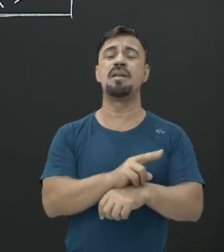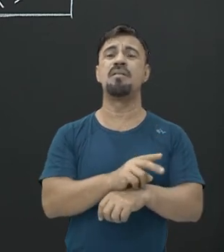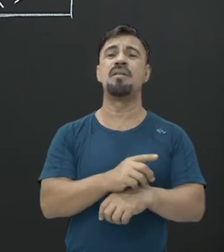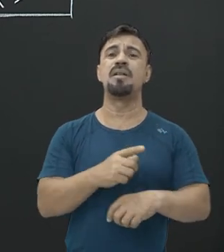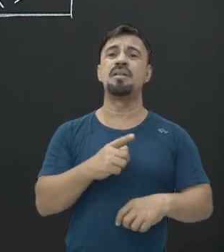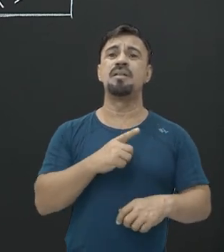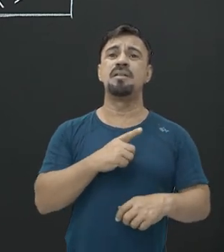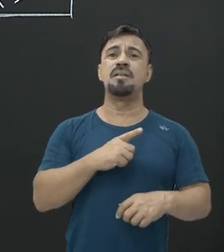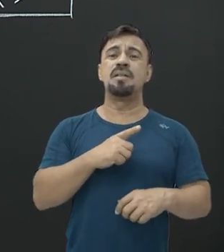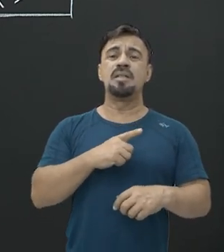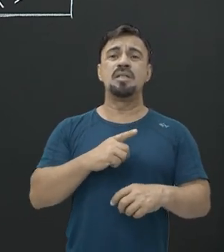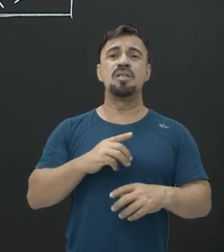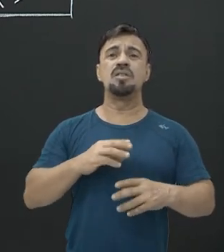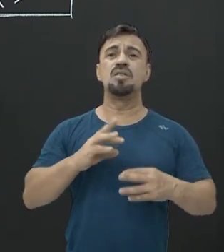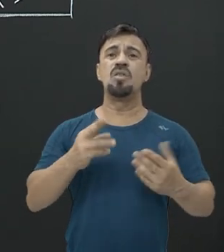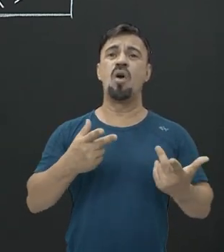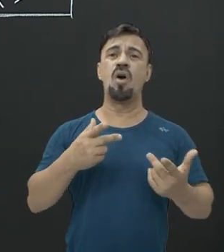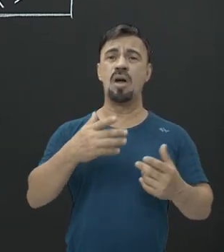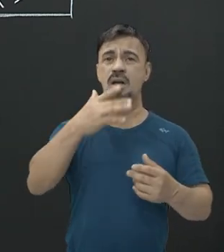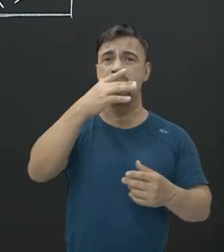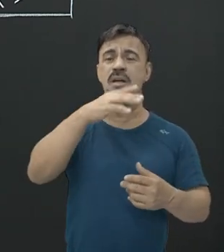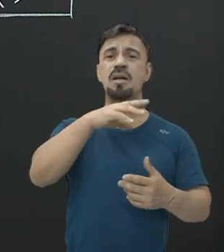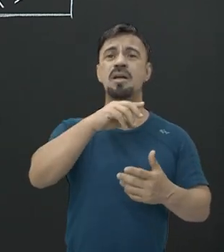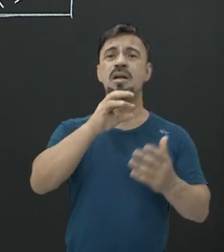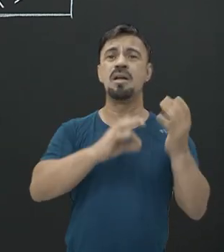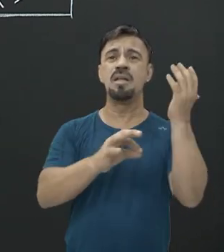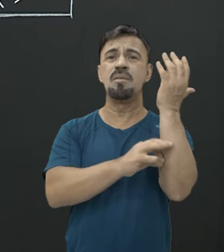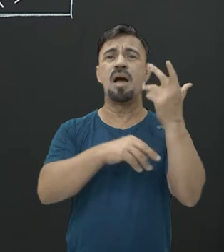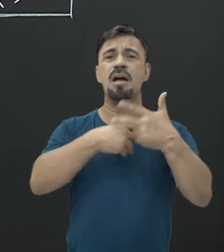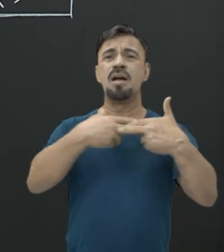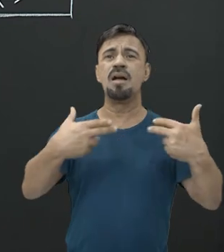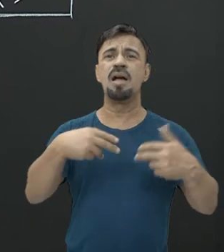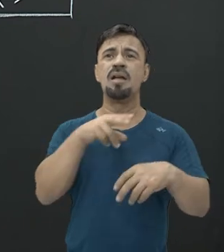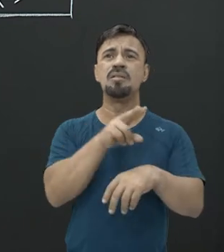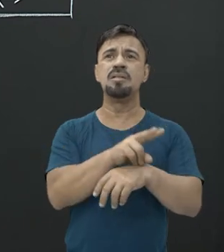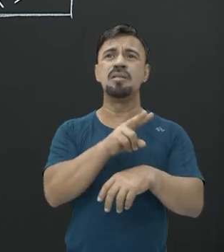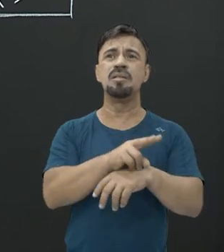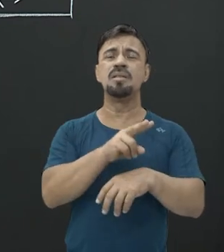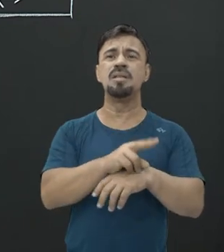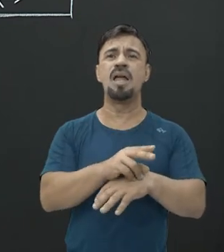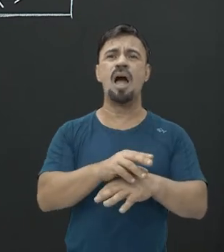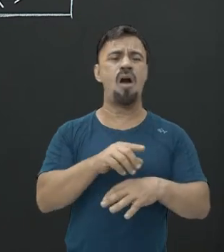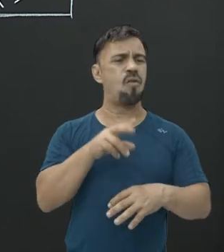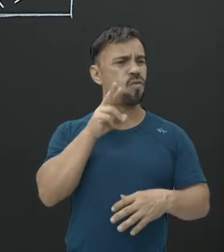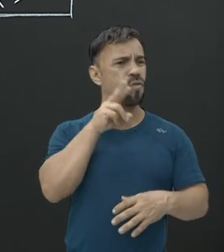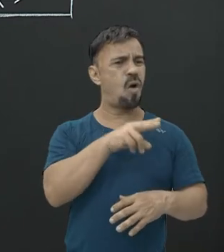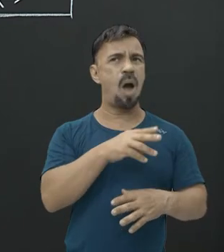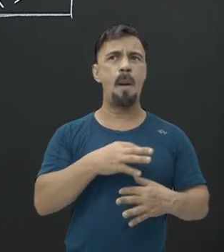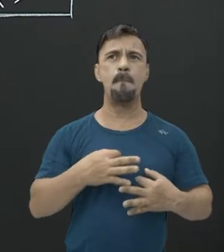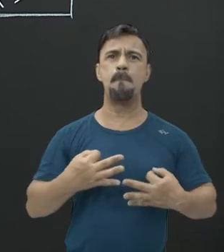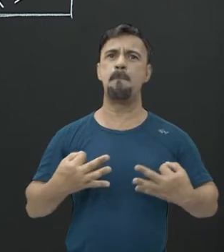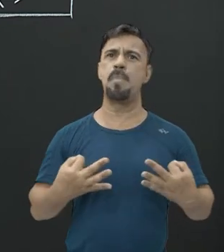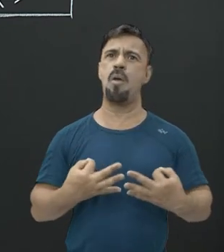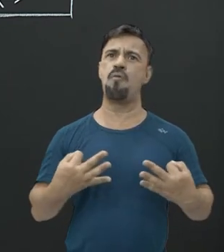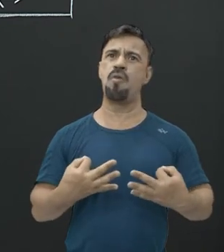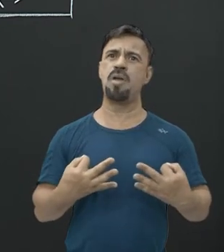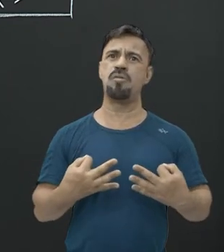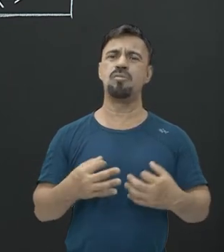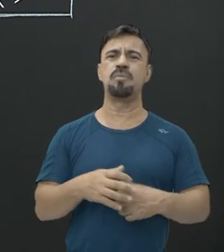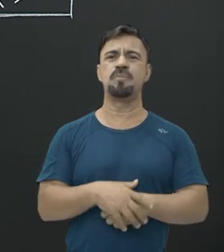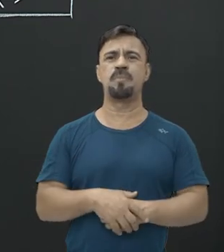mosquitos assim, totalmente preservados em âmbar. Você olha, ele está ali, perfeito. Conservação total.